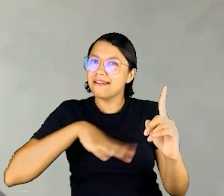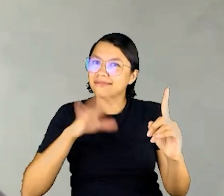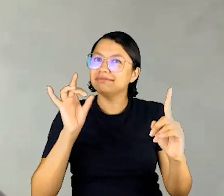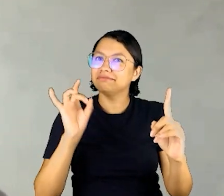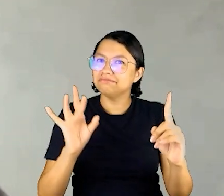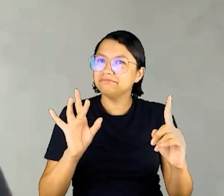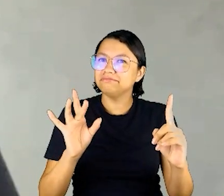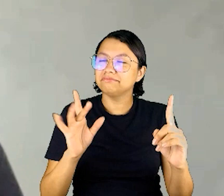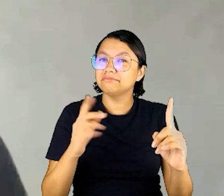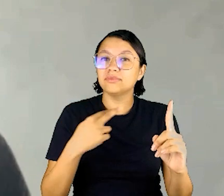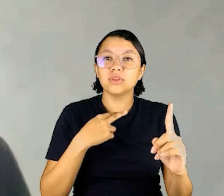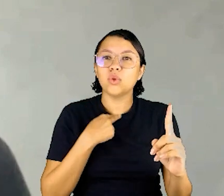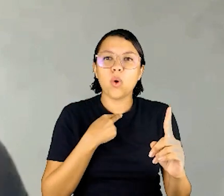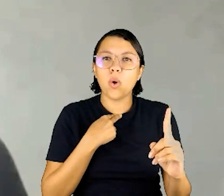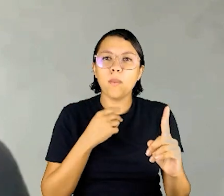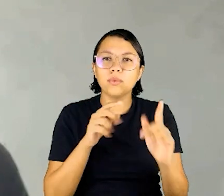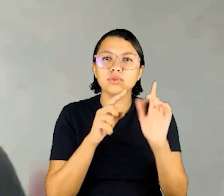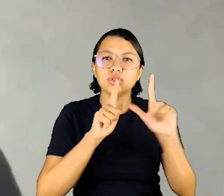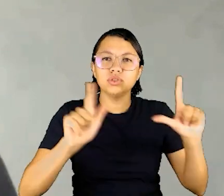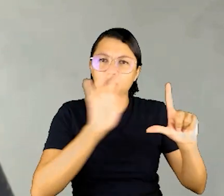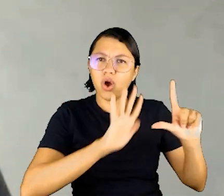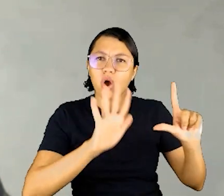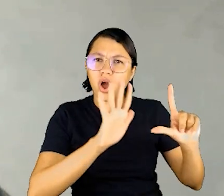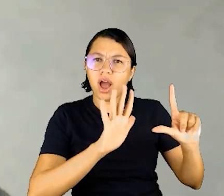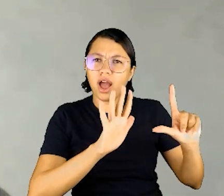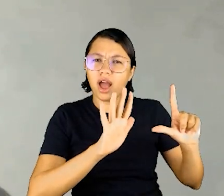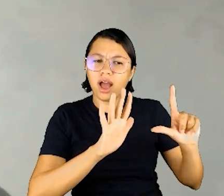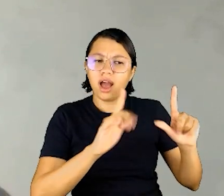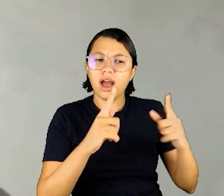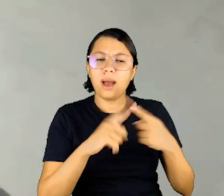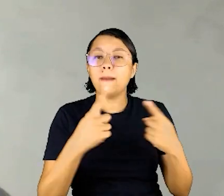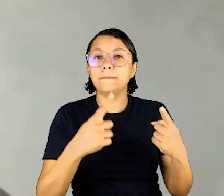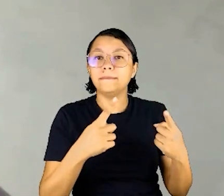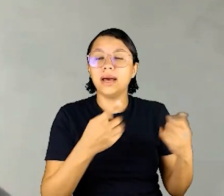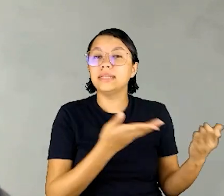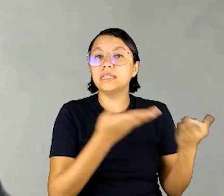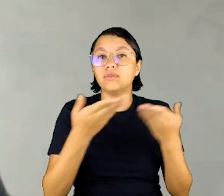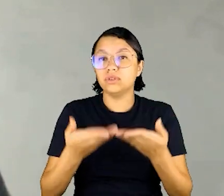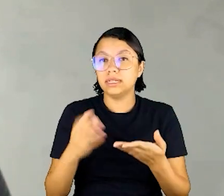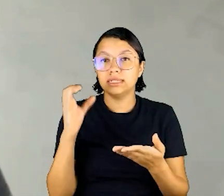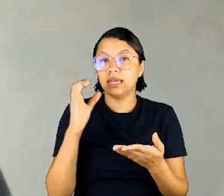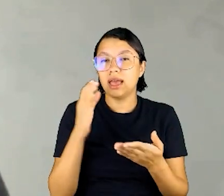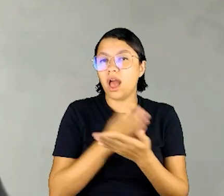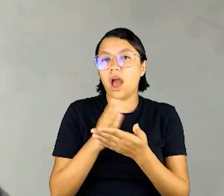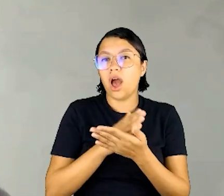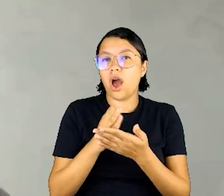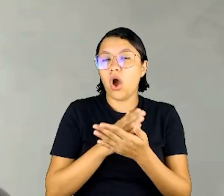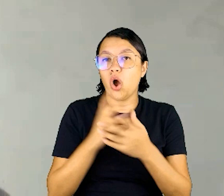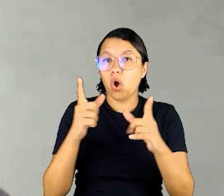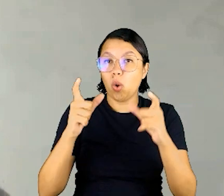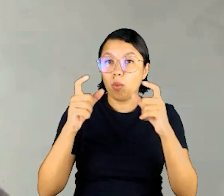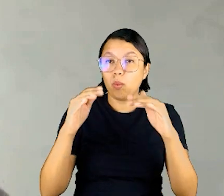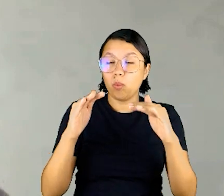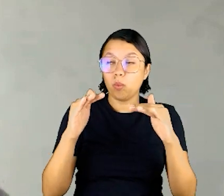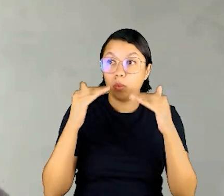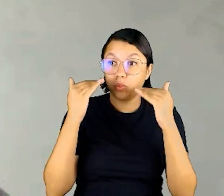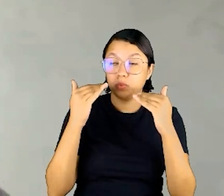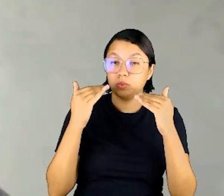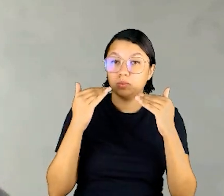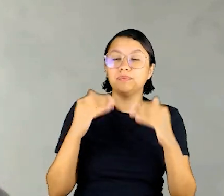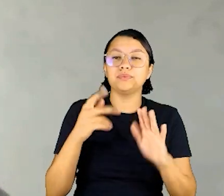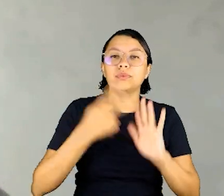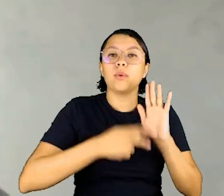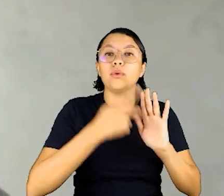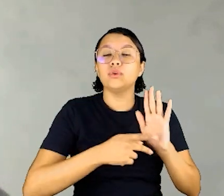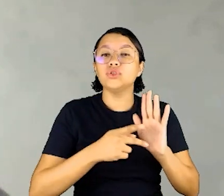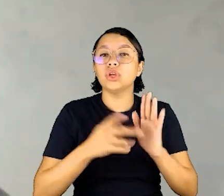elogios. Eu acho que não foi possível compartilhar aqui, mas eu vou trazer para vocês algumas leves, algumas breves impressões a respeito do nosso projeto. O projeto